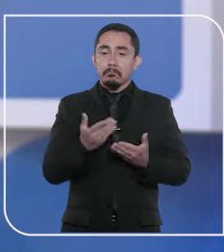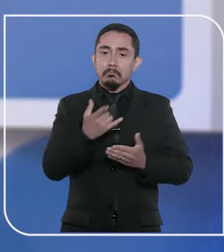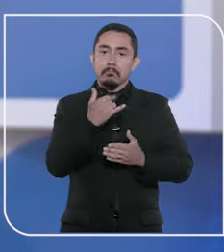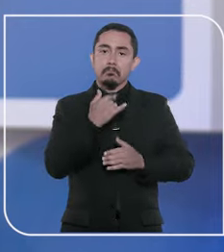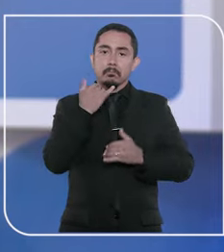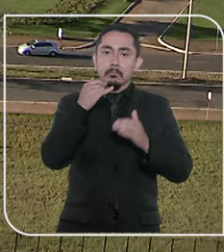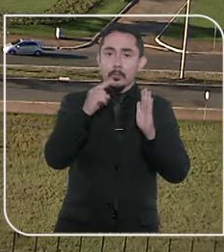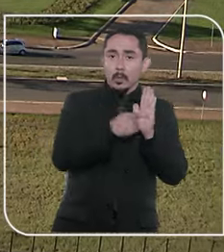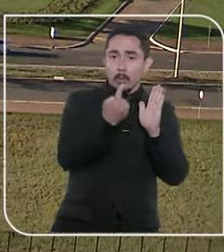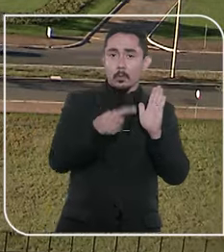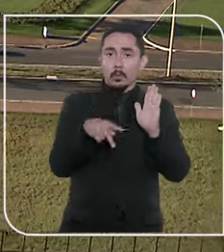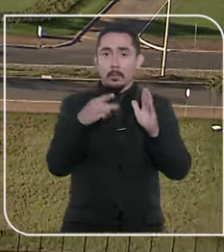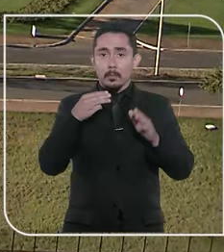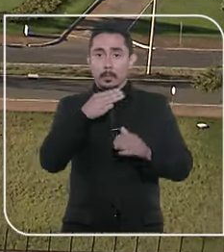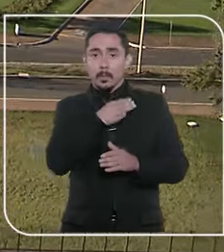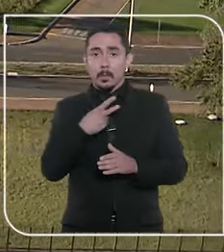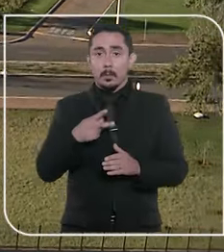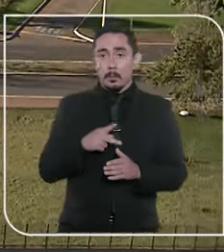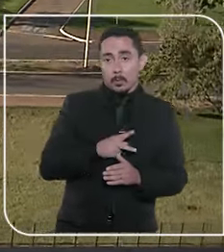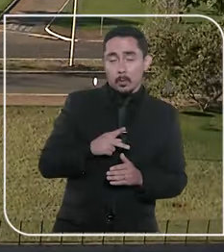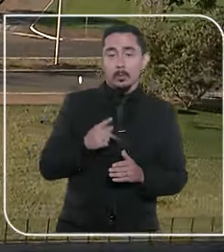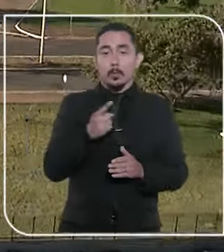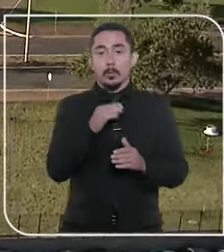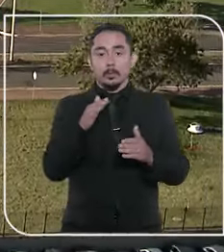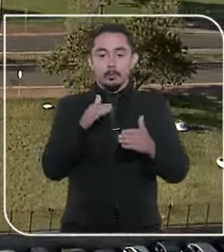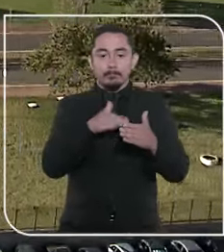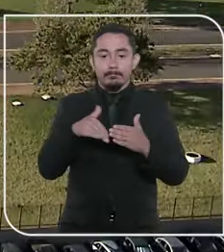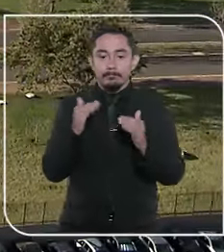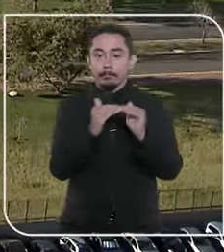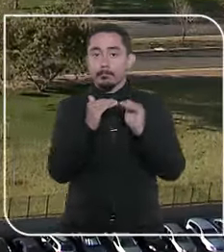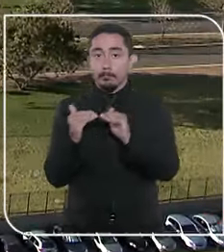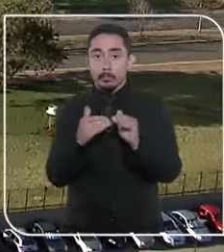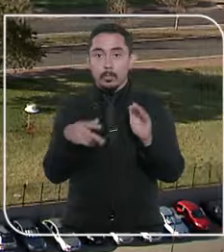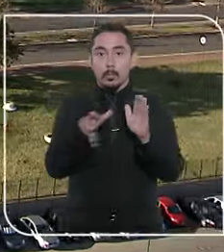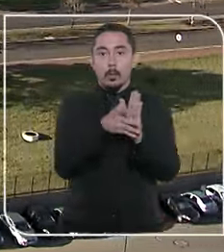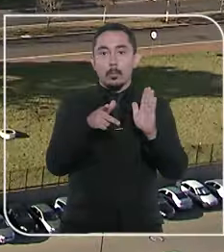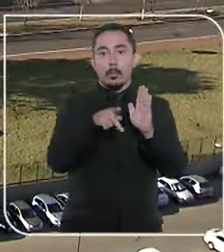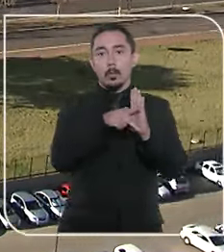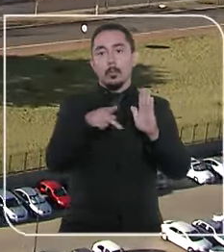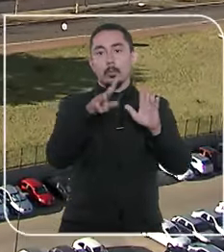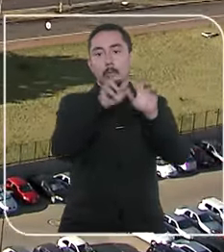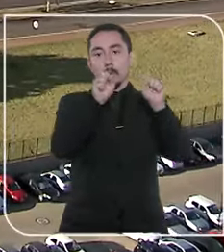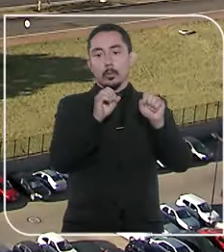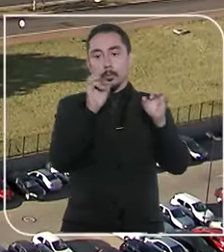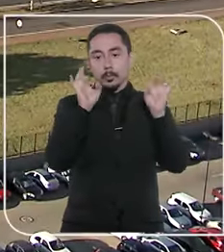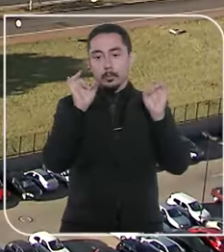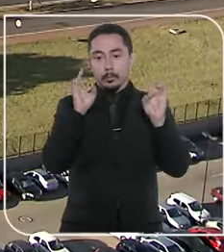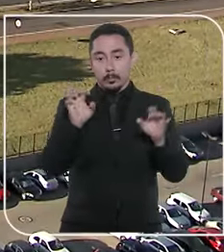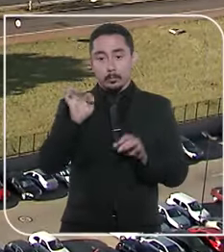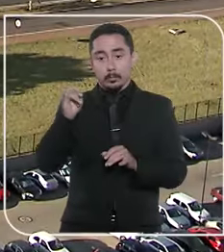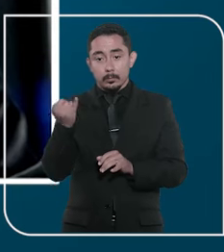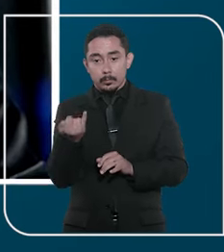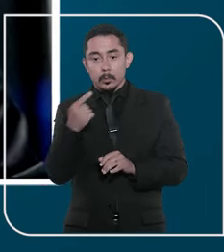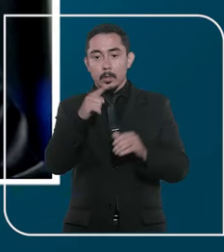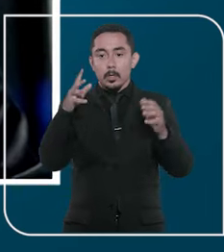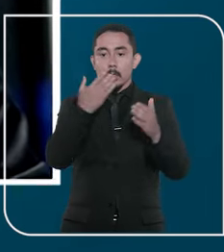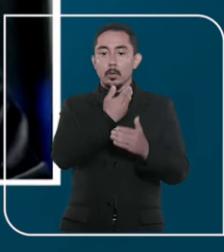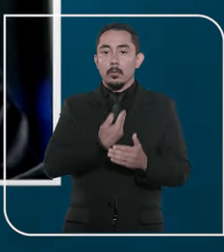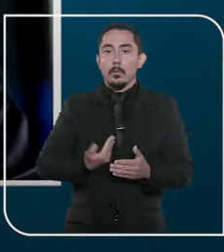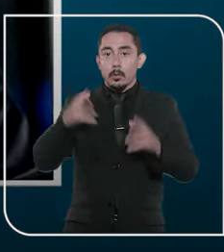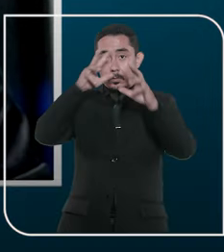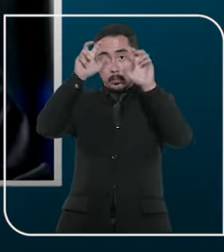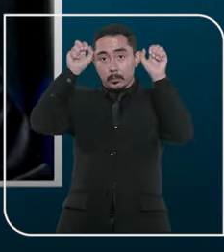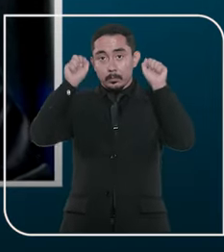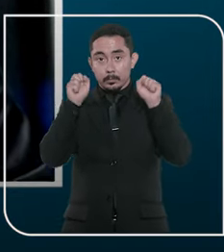Bruno Silveira. A denúncia do Ministério Público foi recebida por unanimidade pela Corte Especial do STJ. Gladson